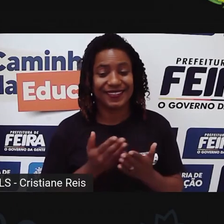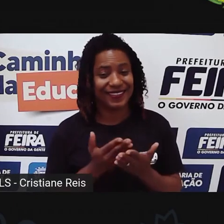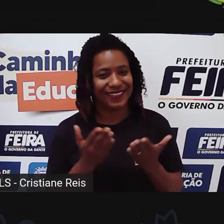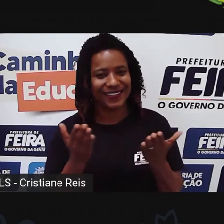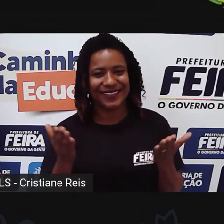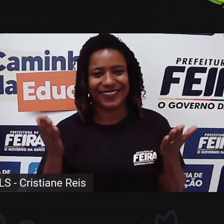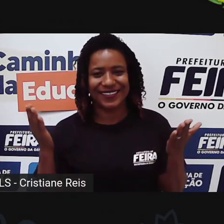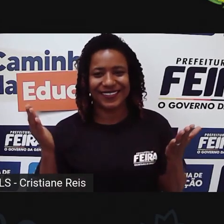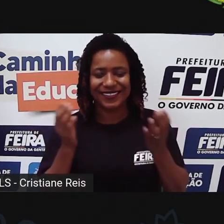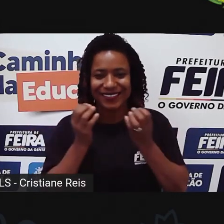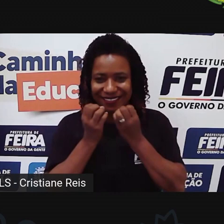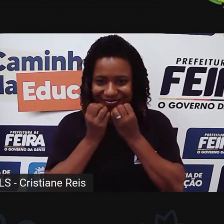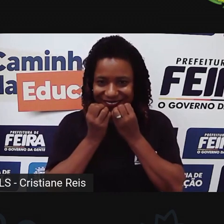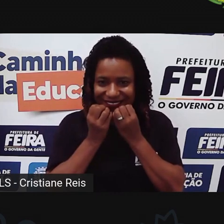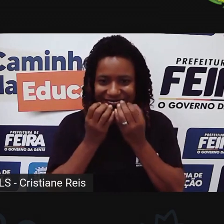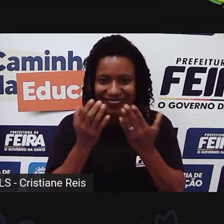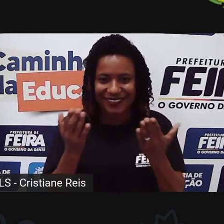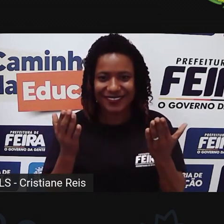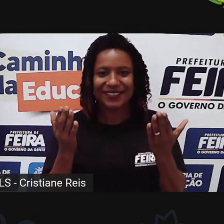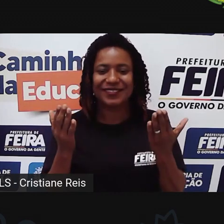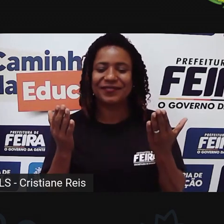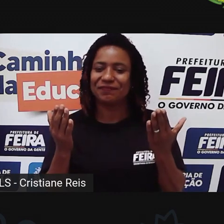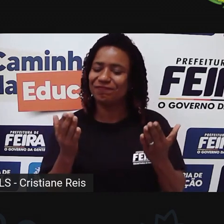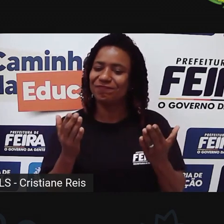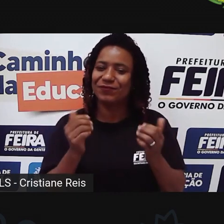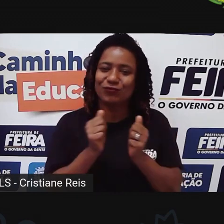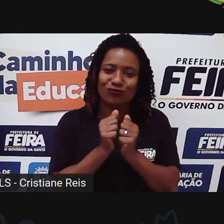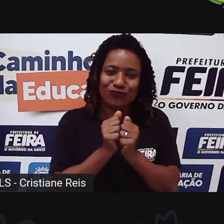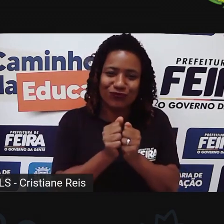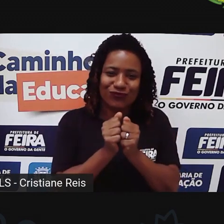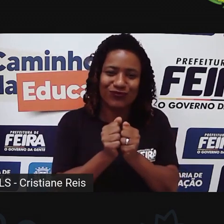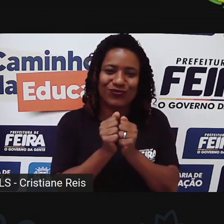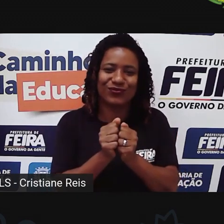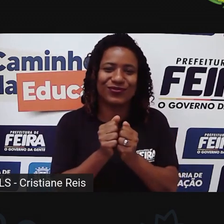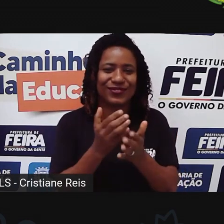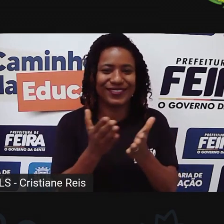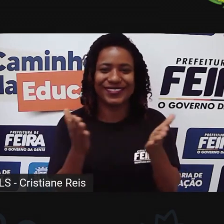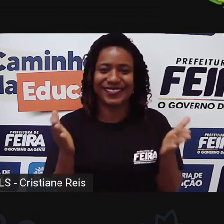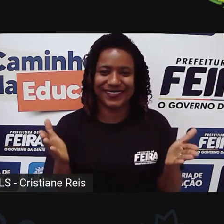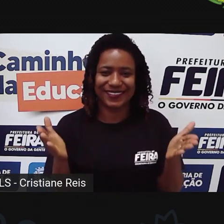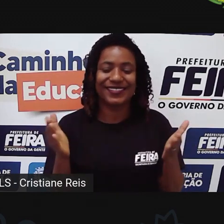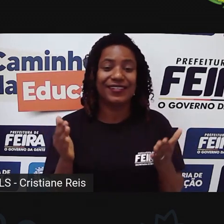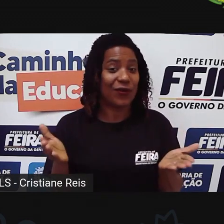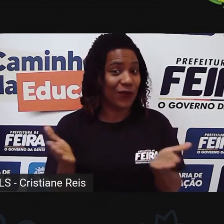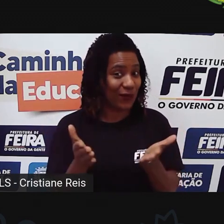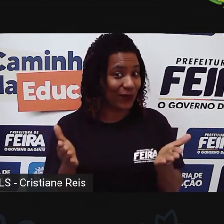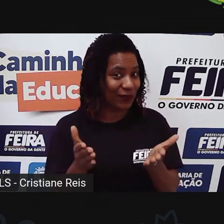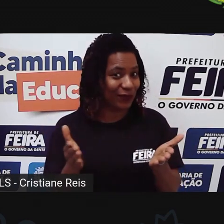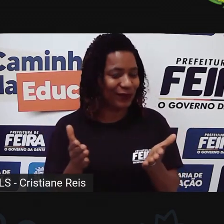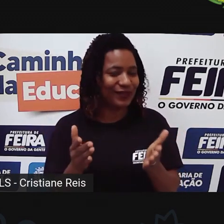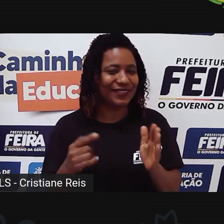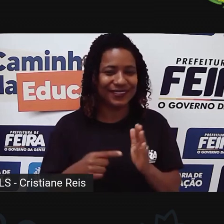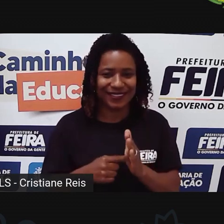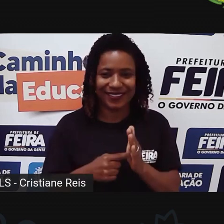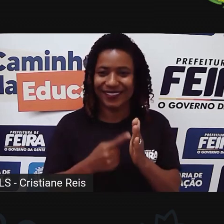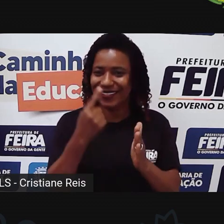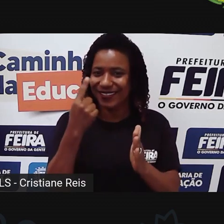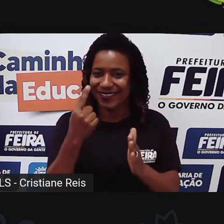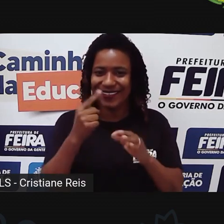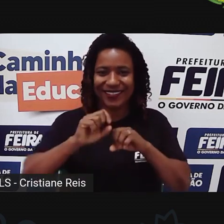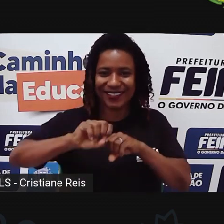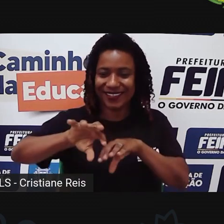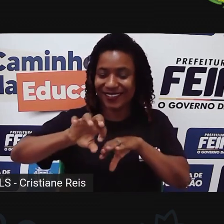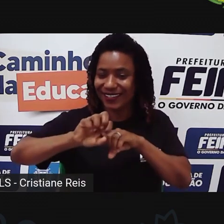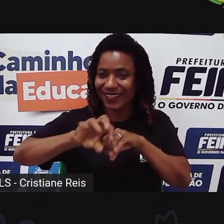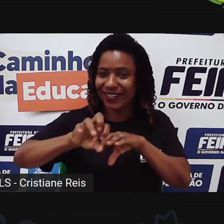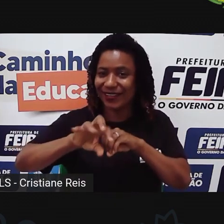Olá, meus amores, que bom estar aqui com vocês, né? É o nosso primeiro encontro hoje. Para vocês